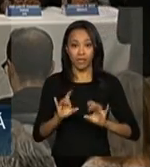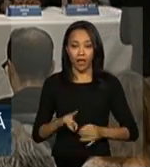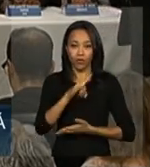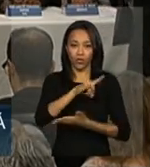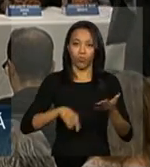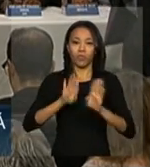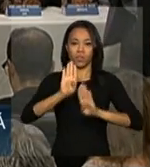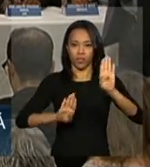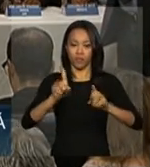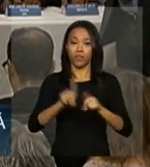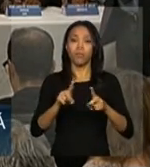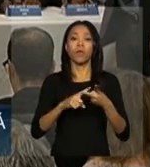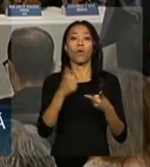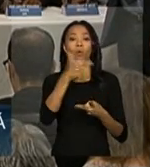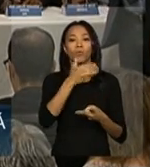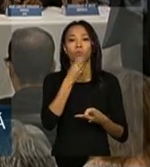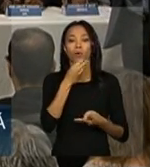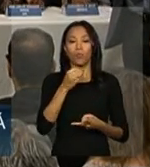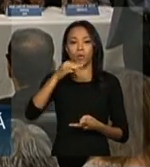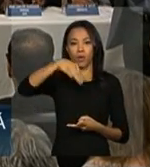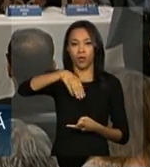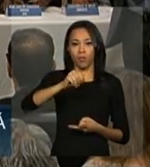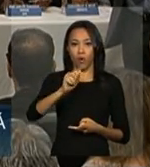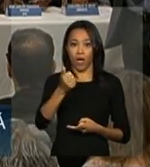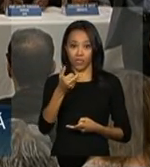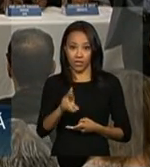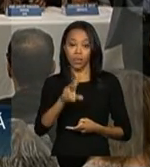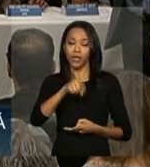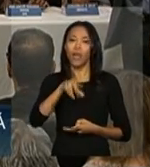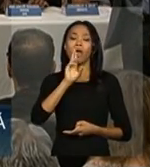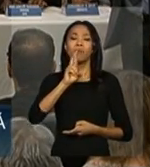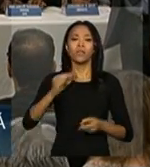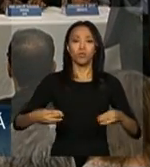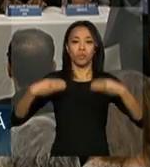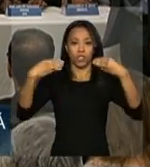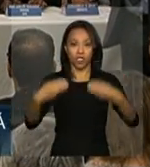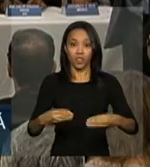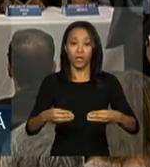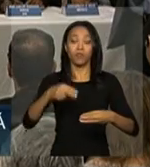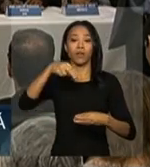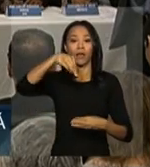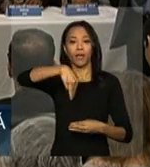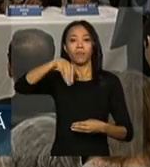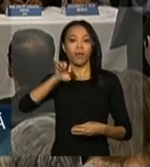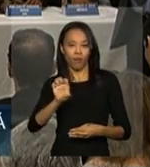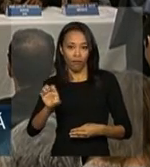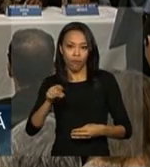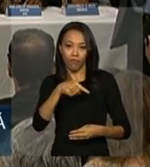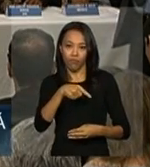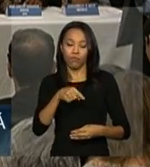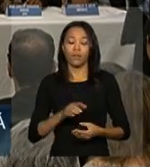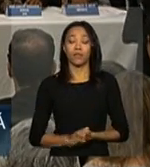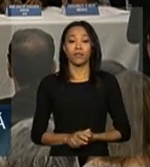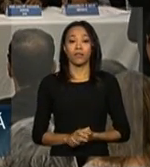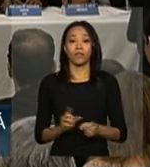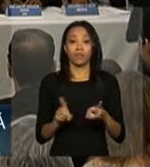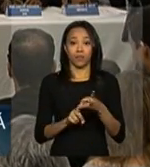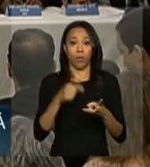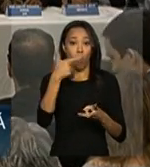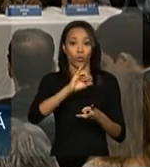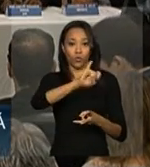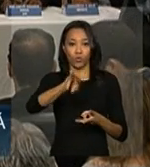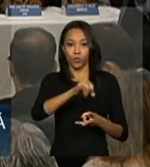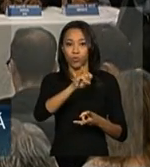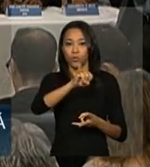o doutor Moacir Bertol, representando o Ministério de Minas e Energia, ele que é secretário de Planejamento e Desenvolvimento Energético, o José